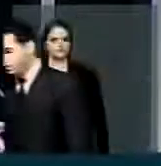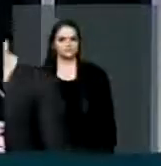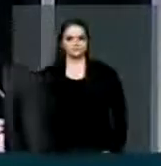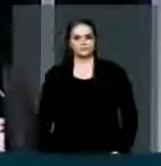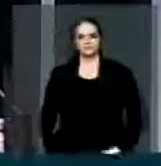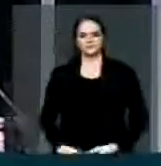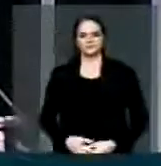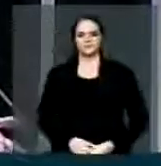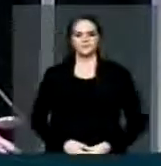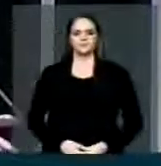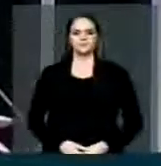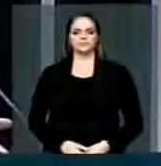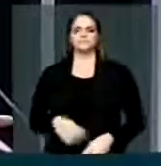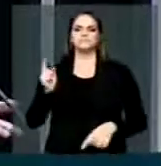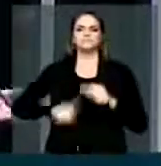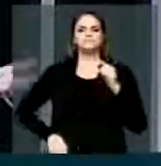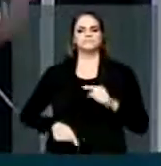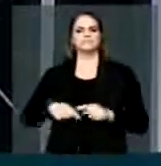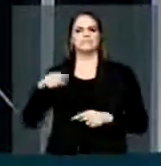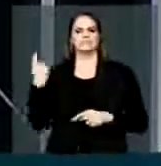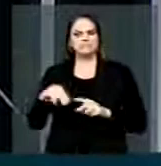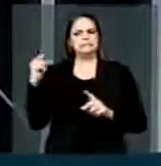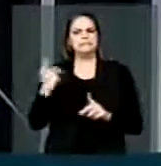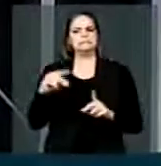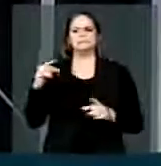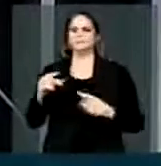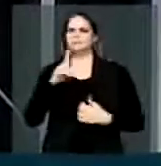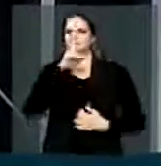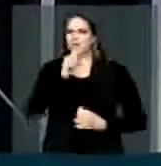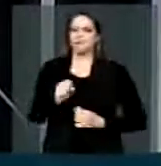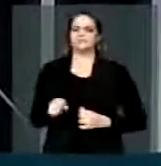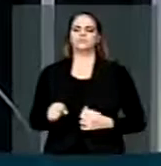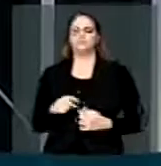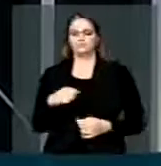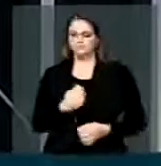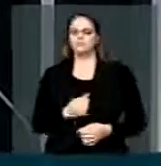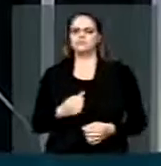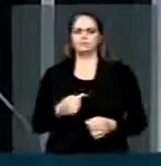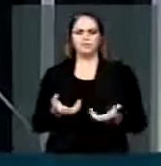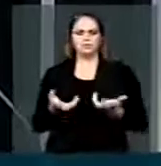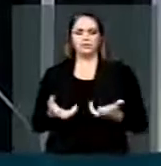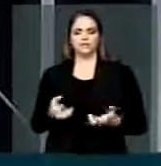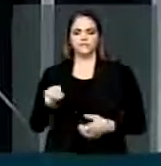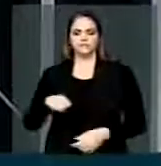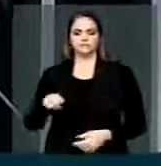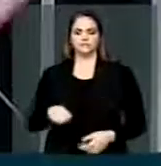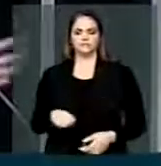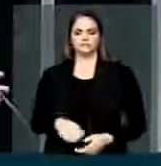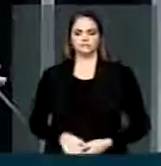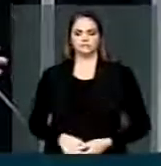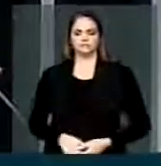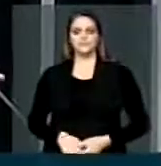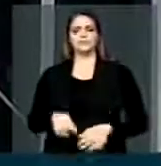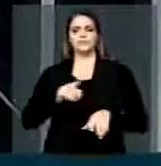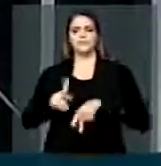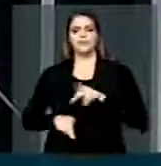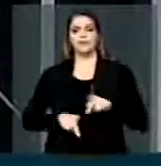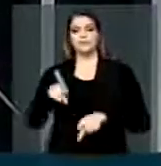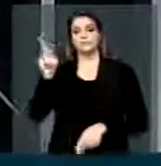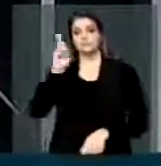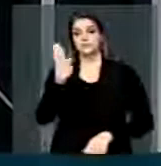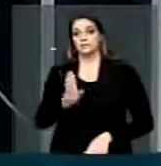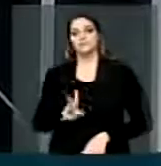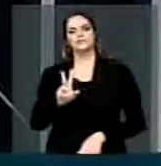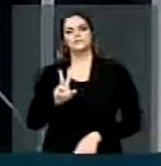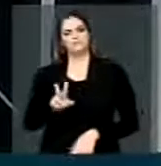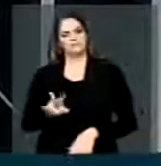direita, é claro que nós queremos proibir. Evidentemente, Srs. Deputados, eu tenho certeza que a população brasileira há de concordar